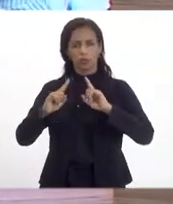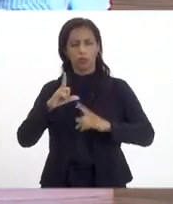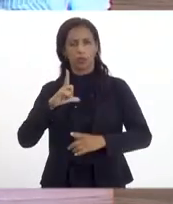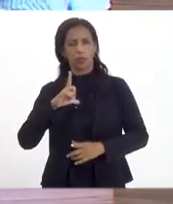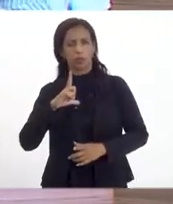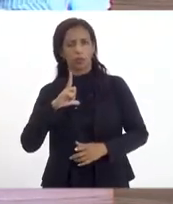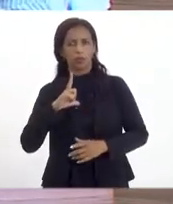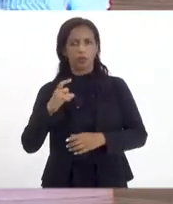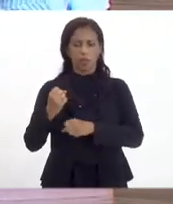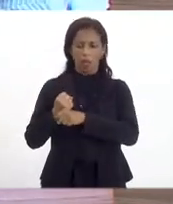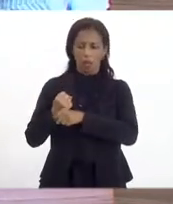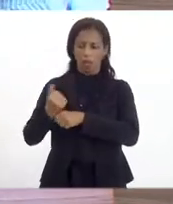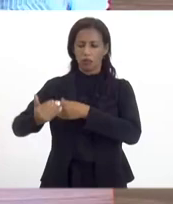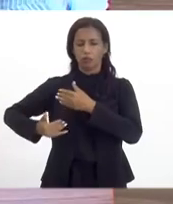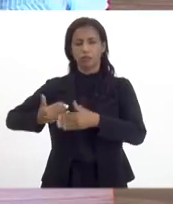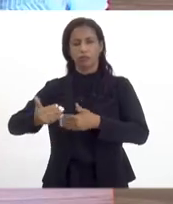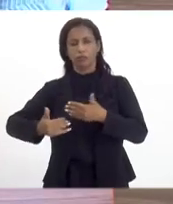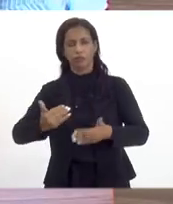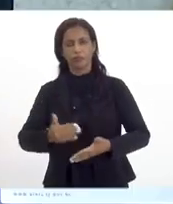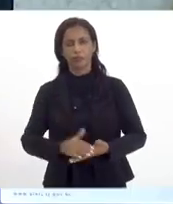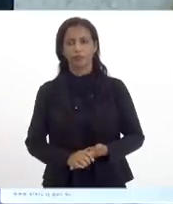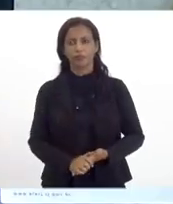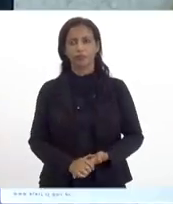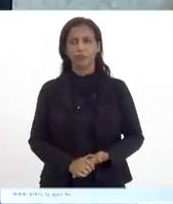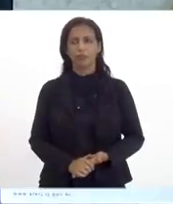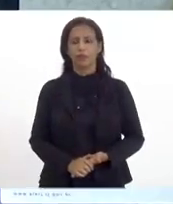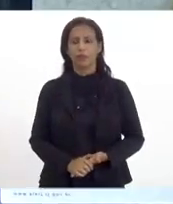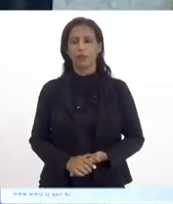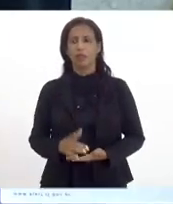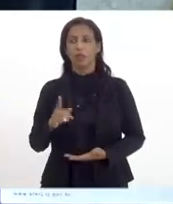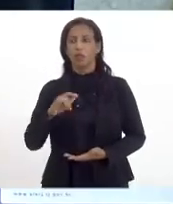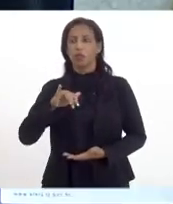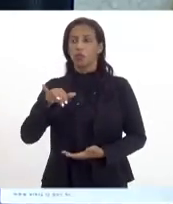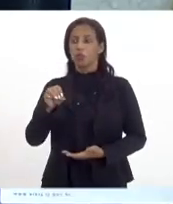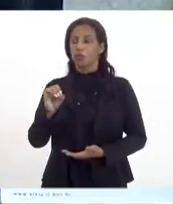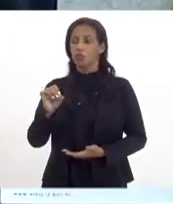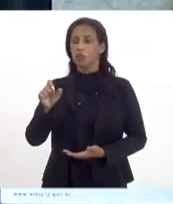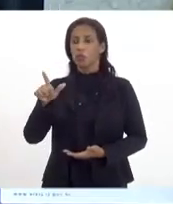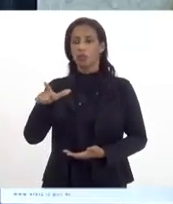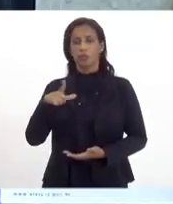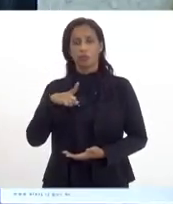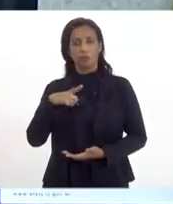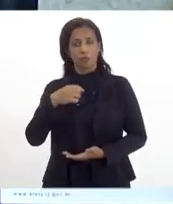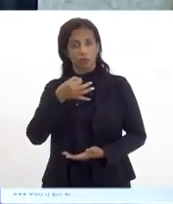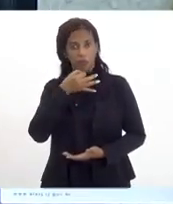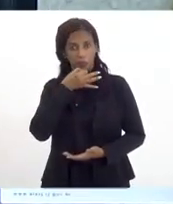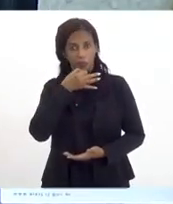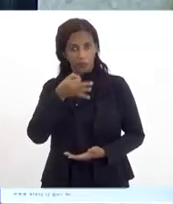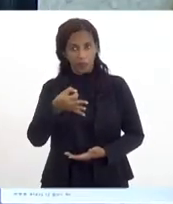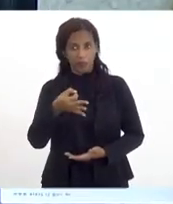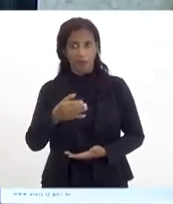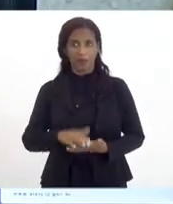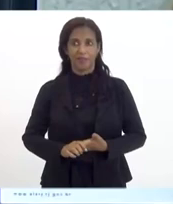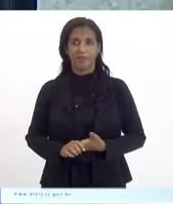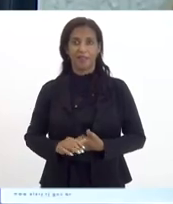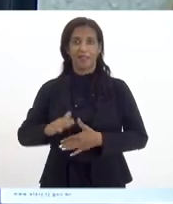acumulado ao longo dos anos. E o Jô Wilson, na minha opinião, é o maior estudioso